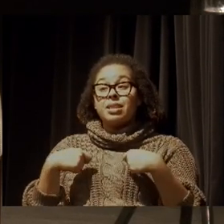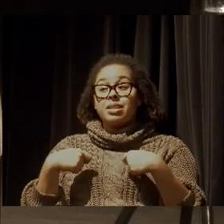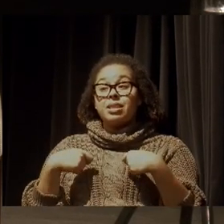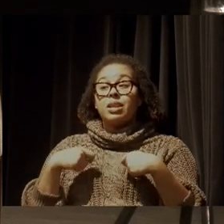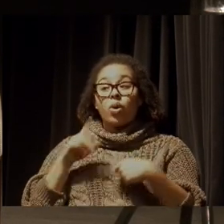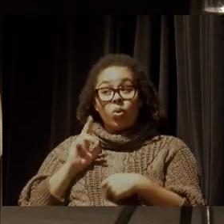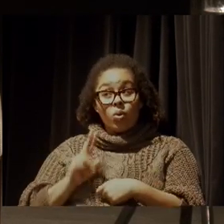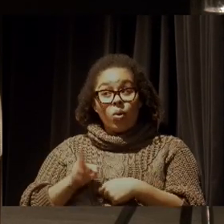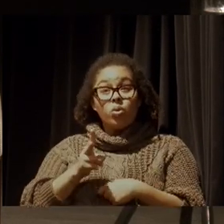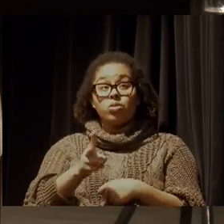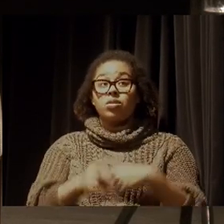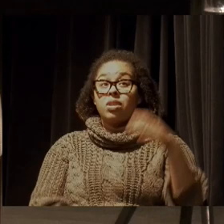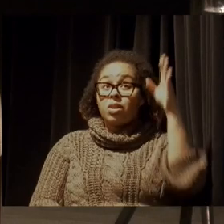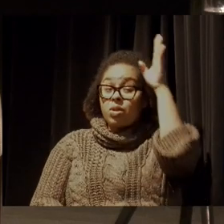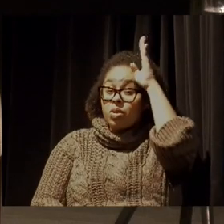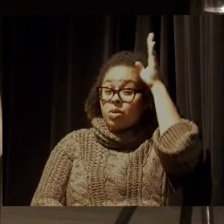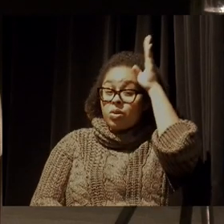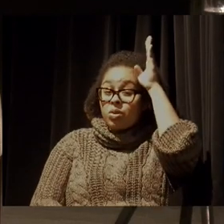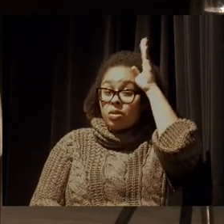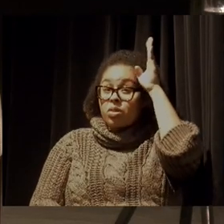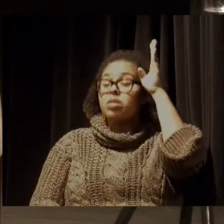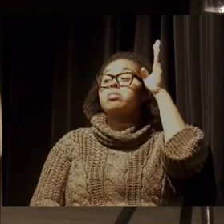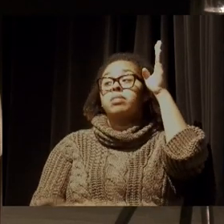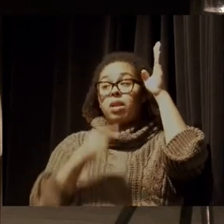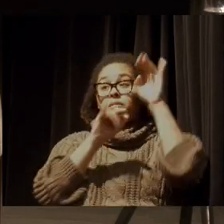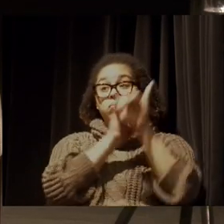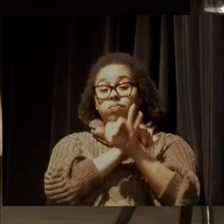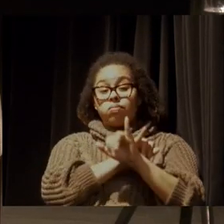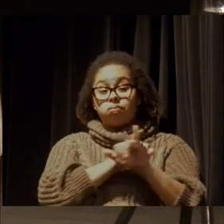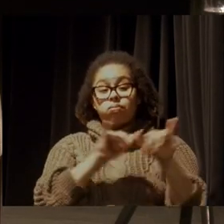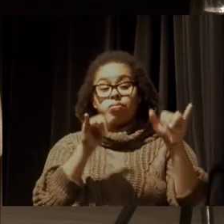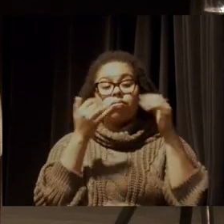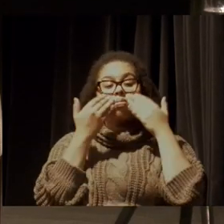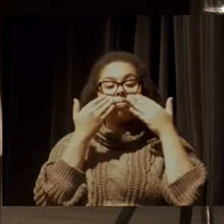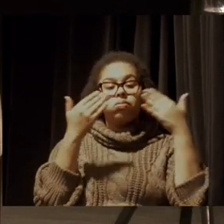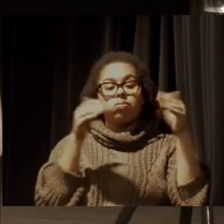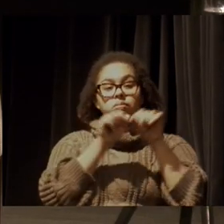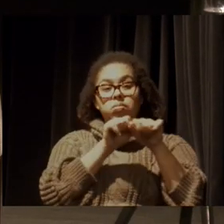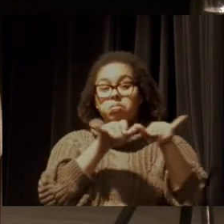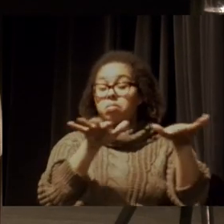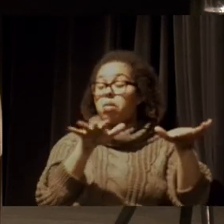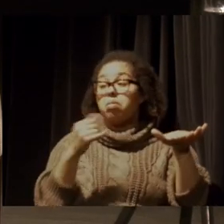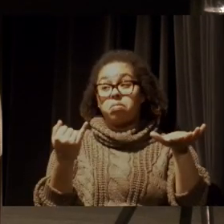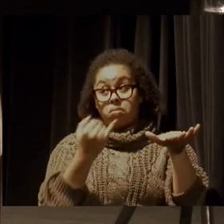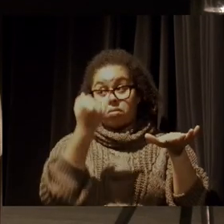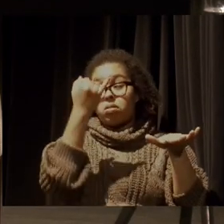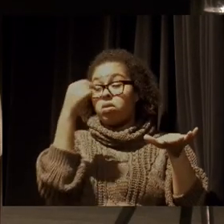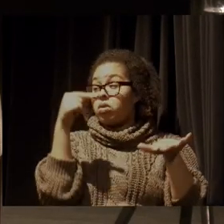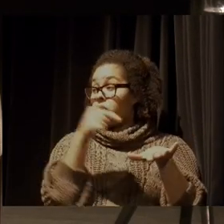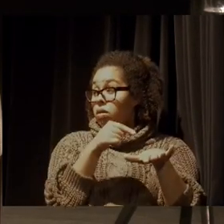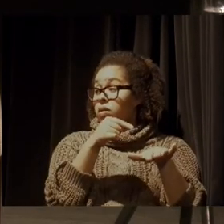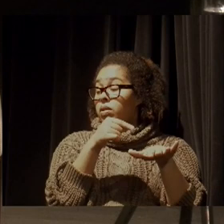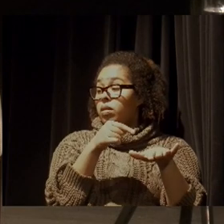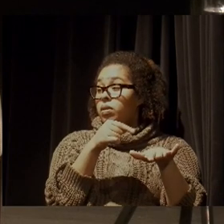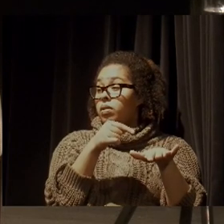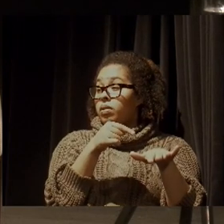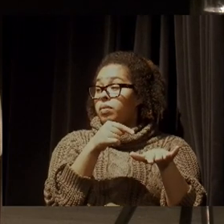SESC tem uma capilaridade muito importante para a gente estar falando disso e